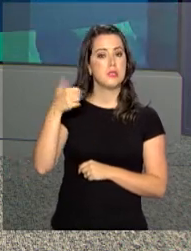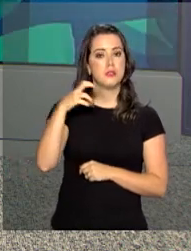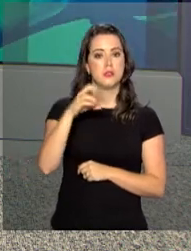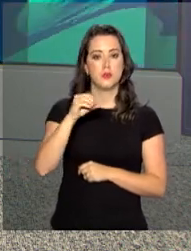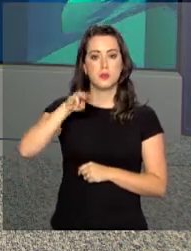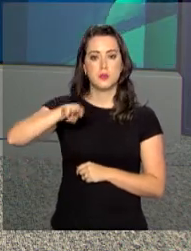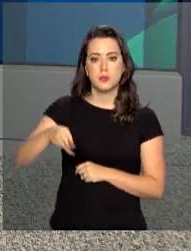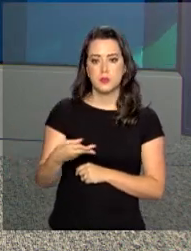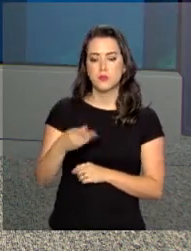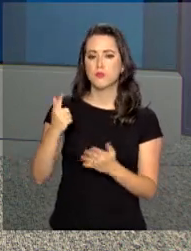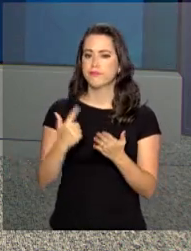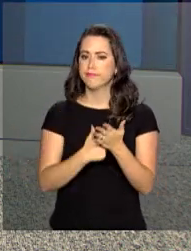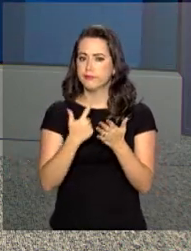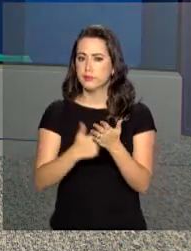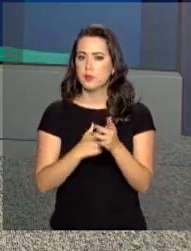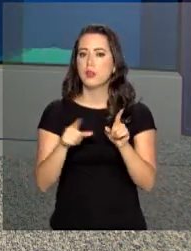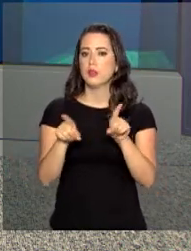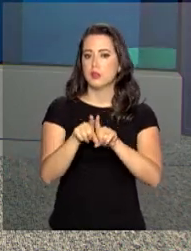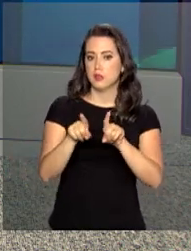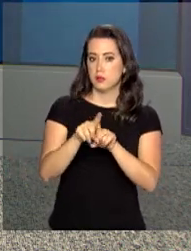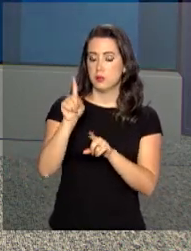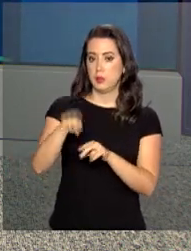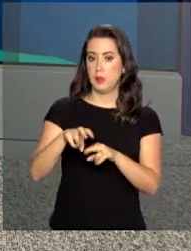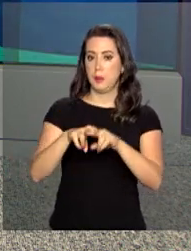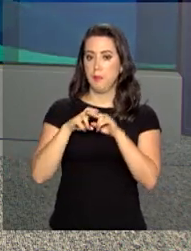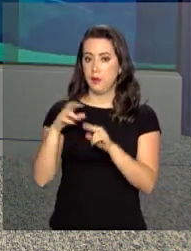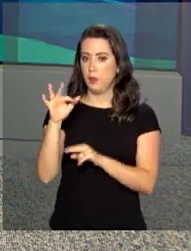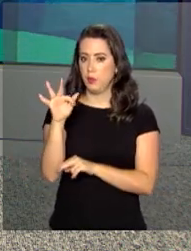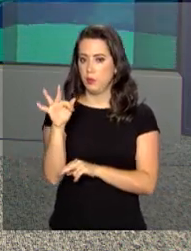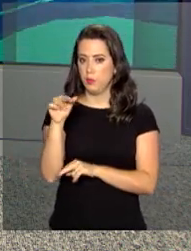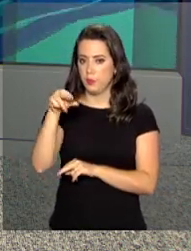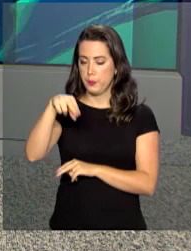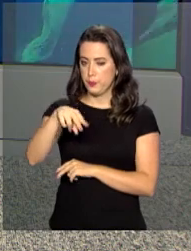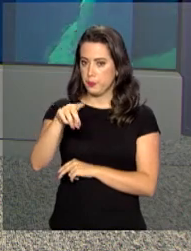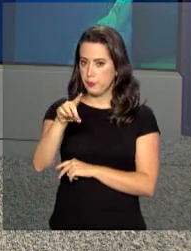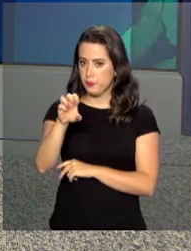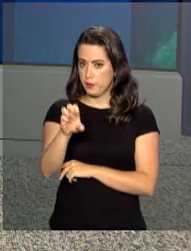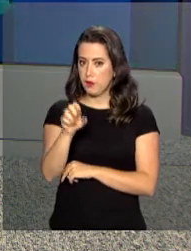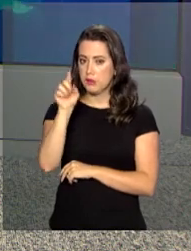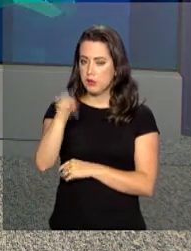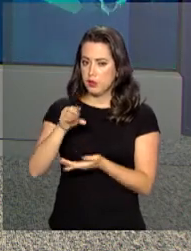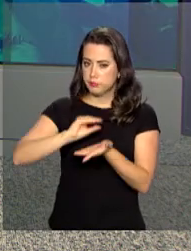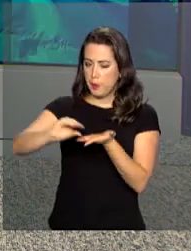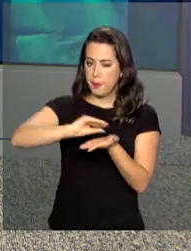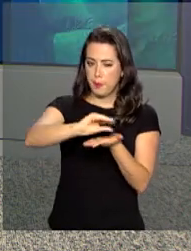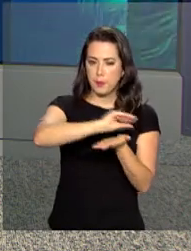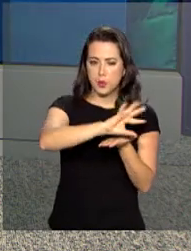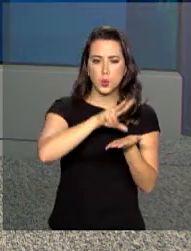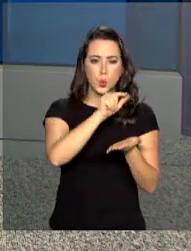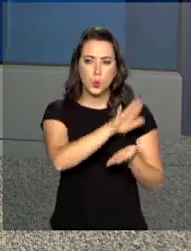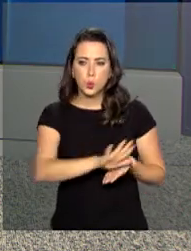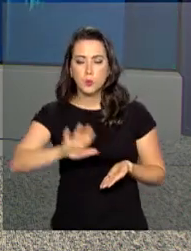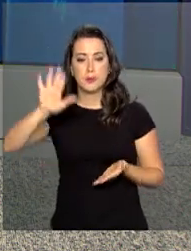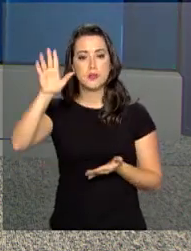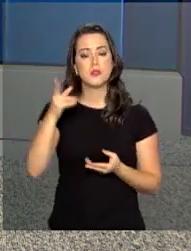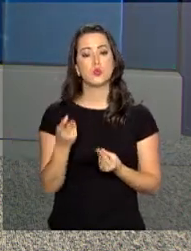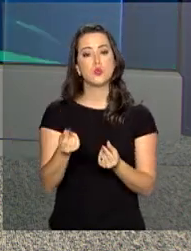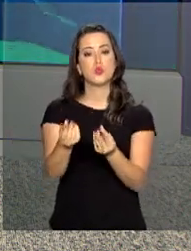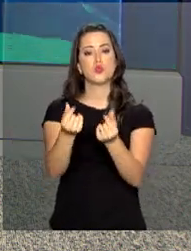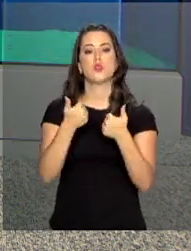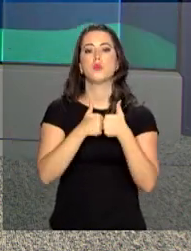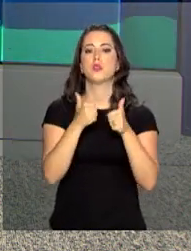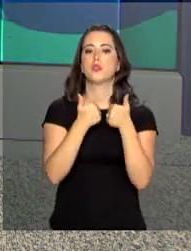150 milhões de livros. Além disso, é por meio do FNDE que são repassados aos municípios recursos para